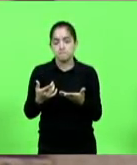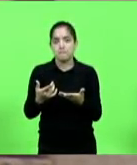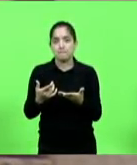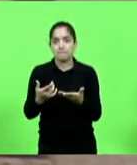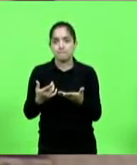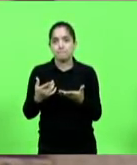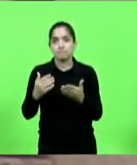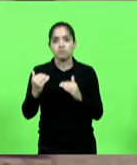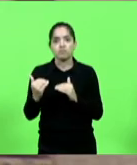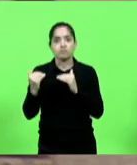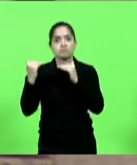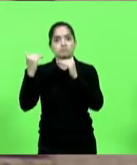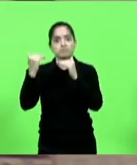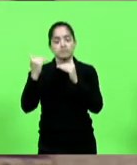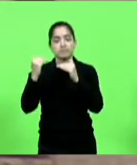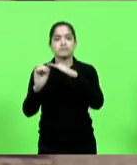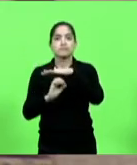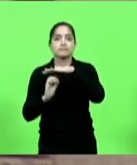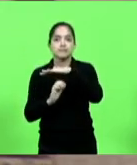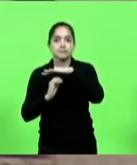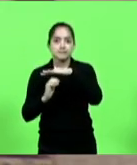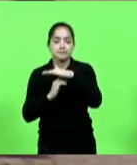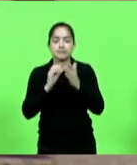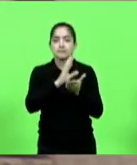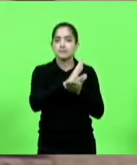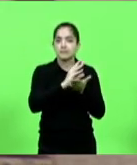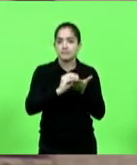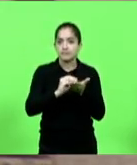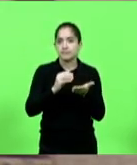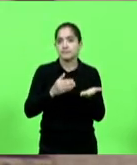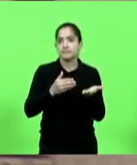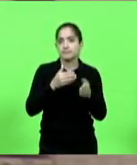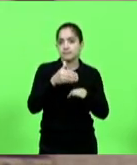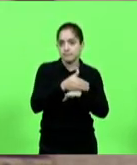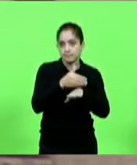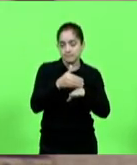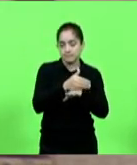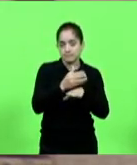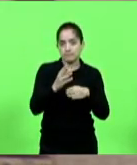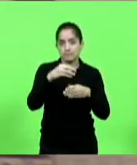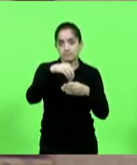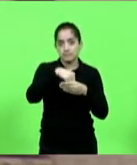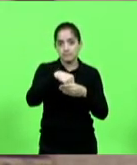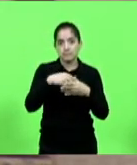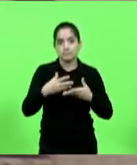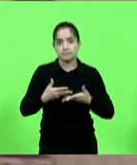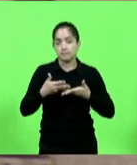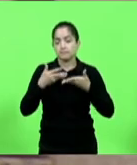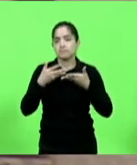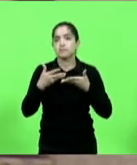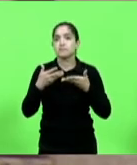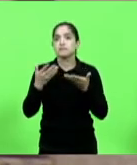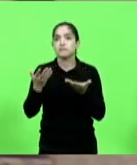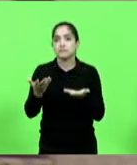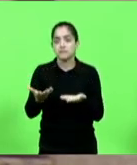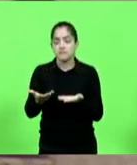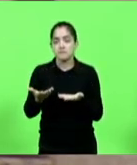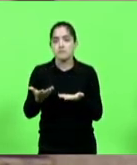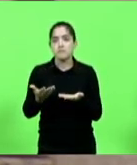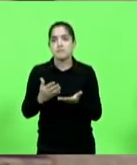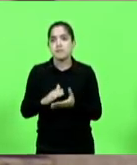pujança empresarial, um modelo de participação dentro desse espírito, que deveria ser